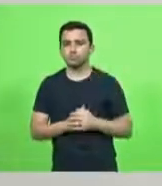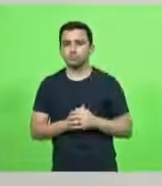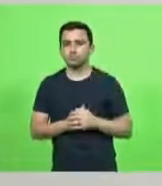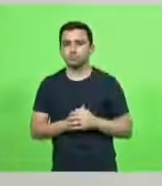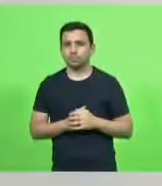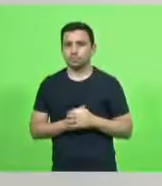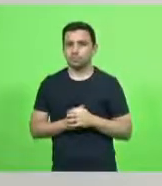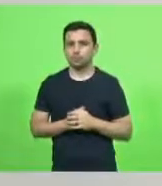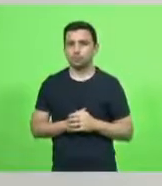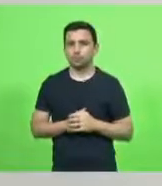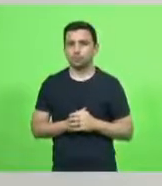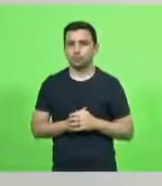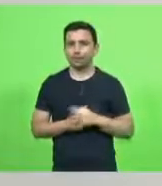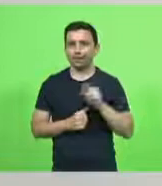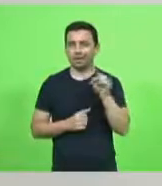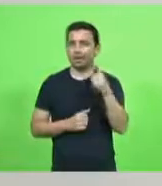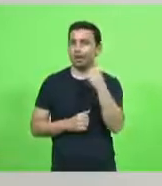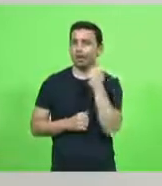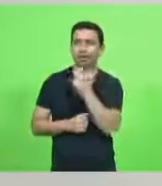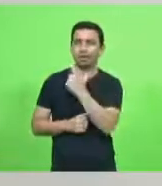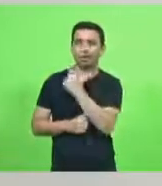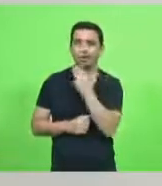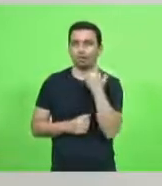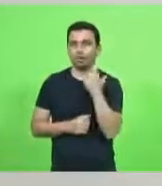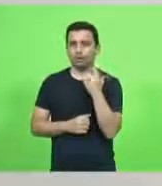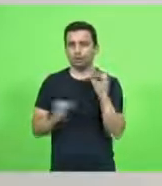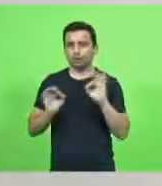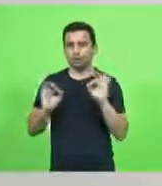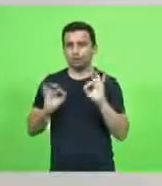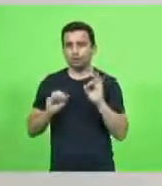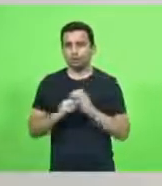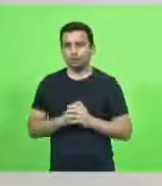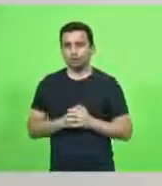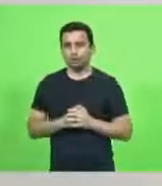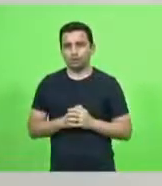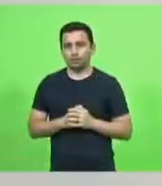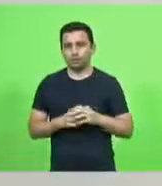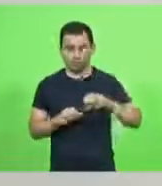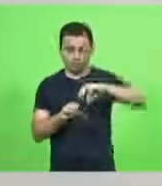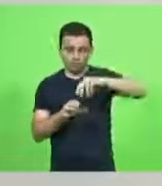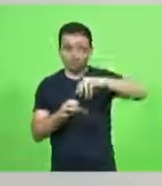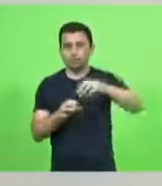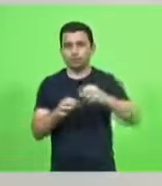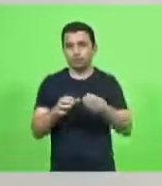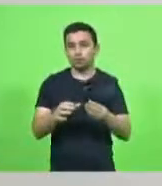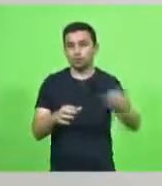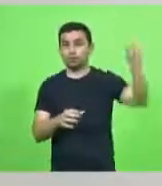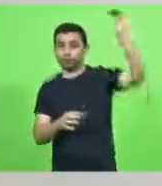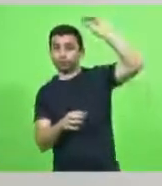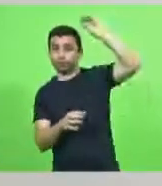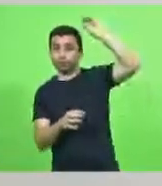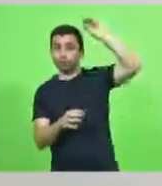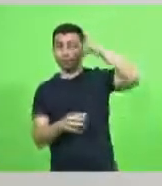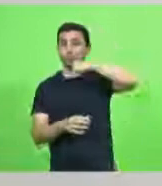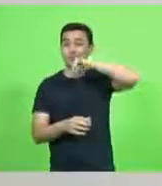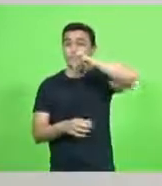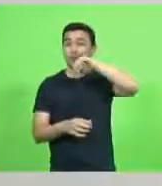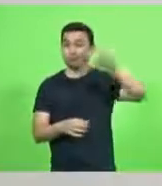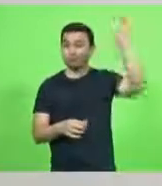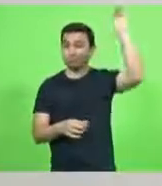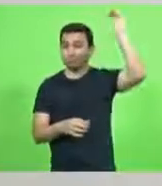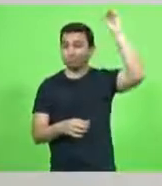minutinho senhor presidente o papai não botava perfume assim ele abria o ouvido do perfume e colocava assim na cabeça